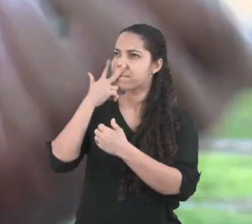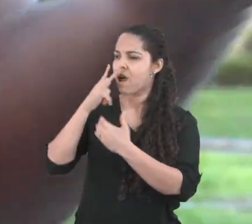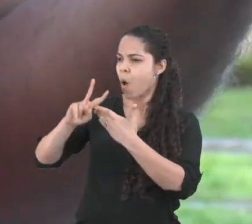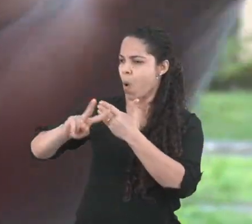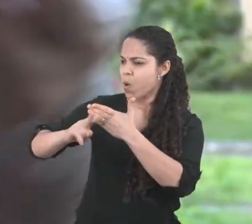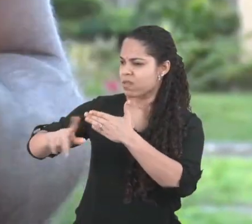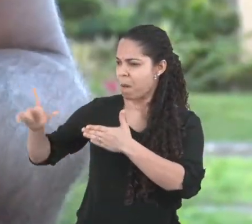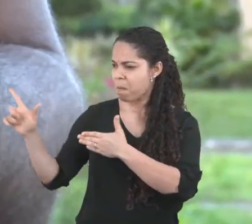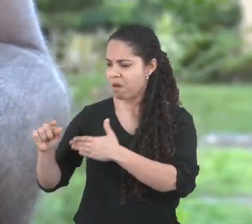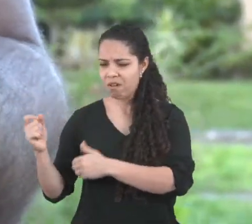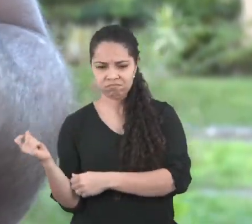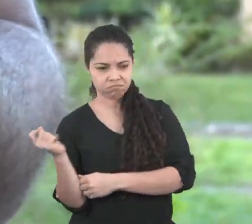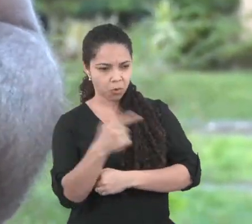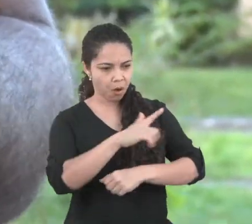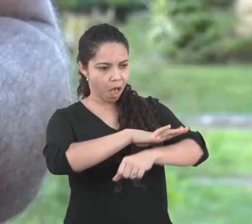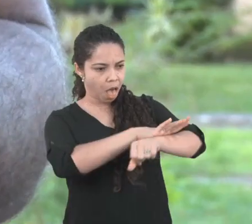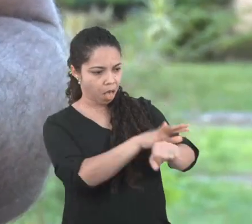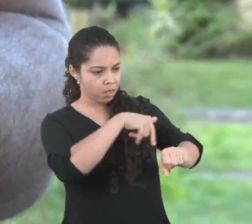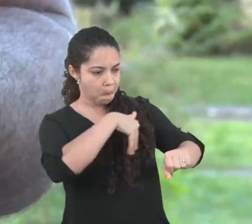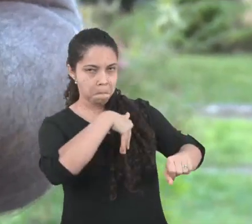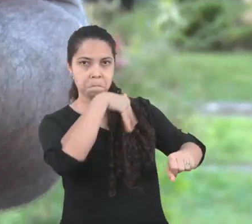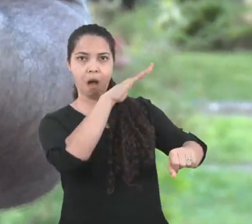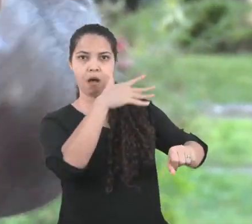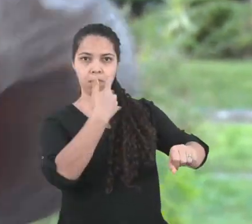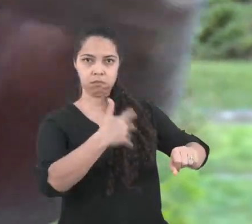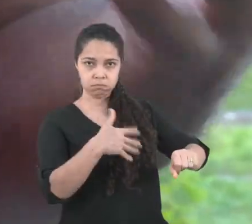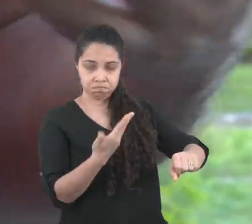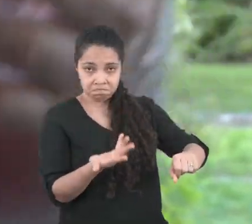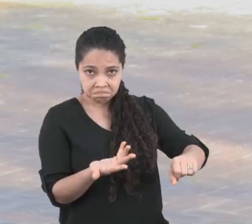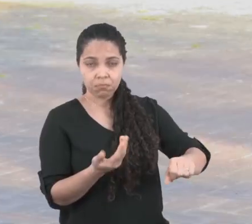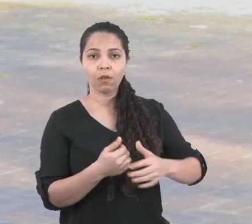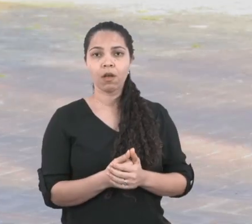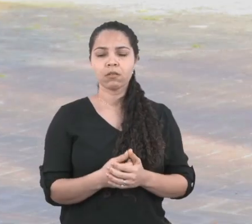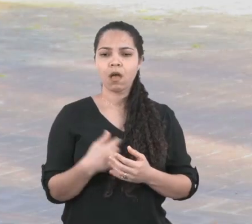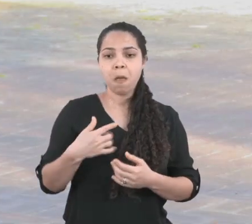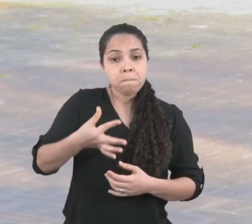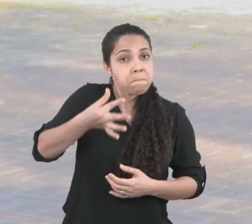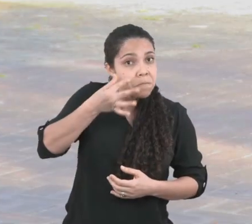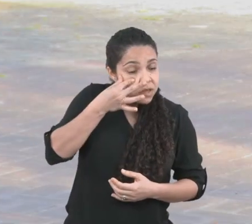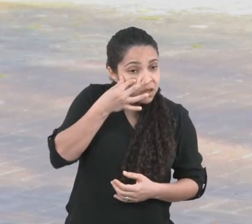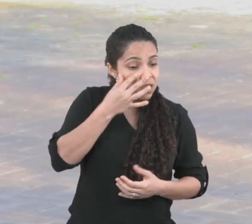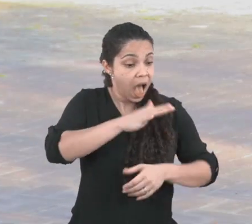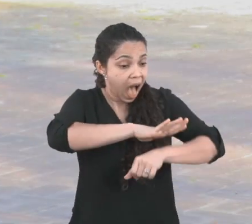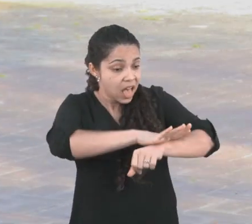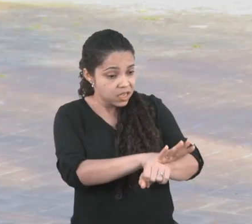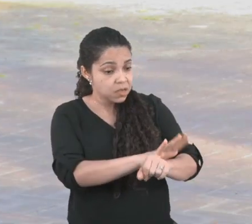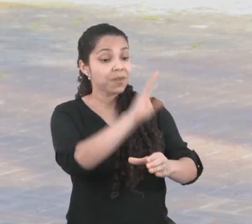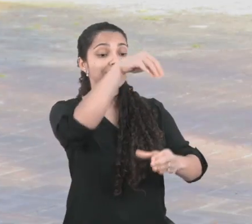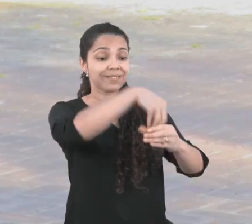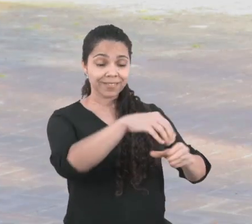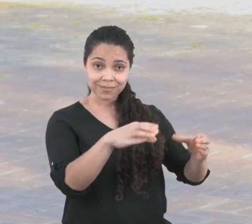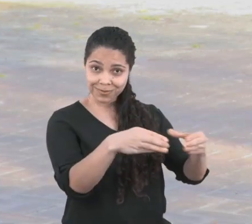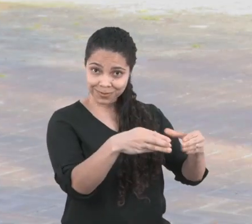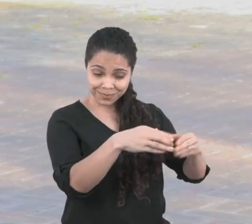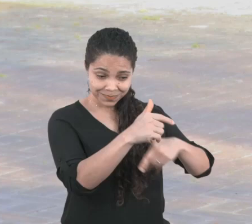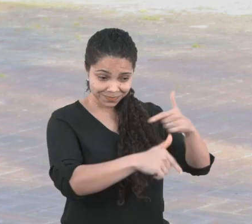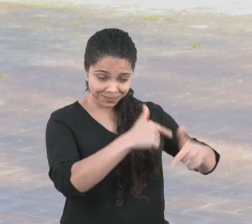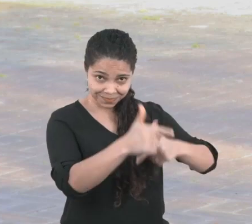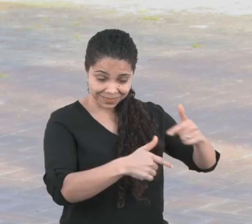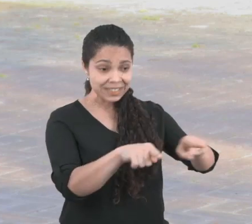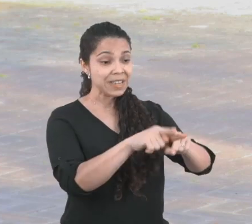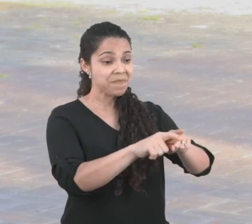bem menor as consequências do que o que o racismo vem trazendo. Então eu presenciei racismo dentro da corporação, racismo